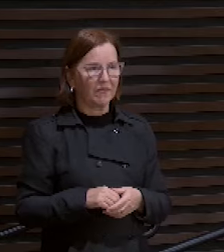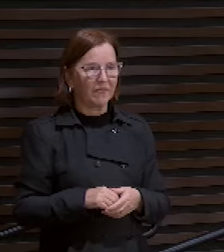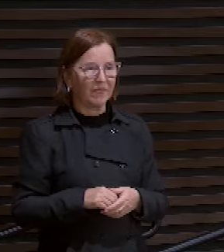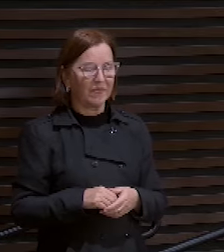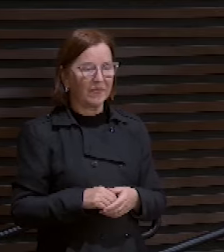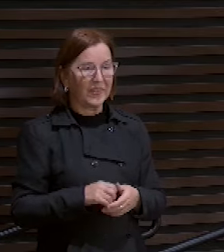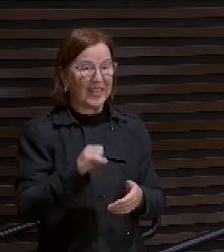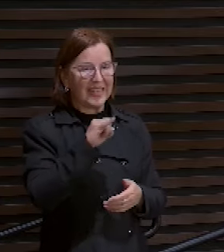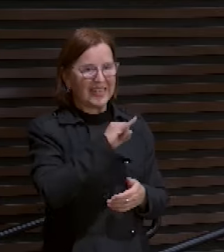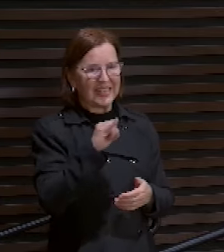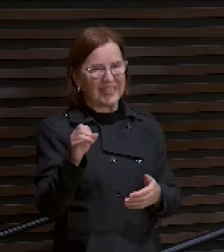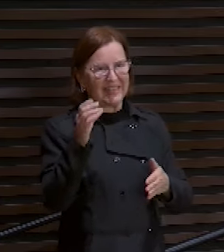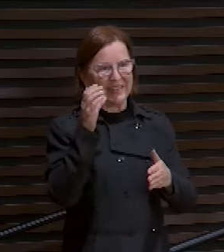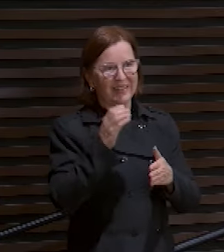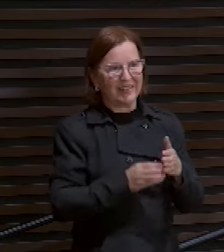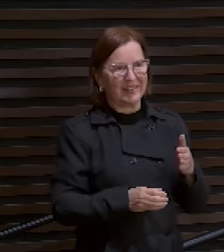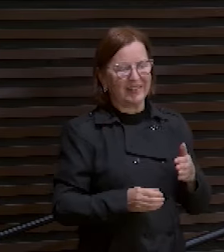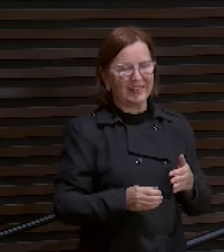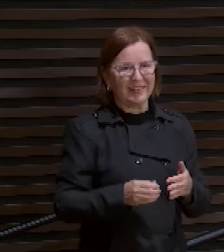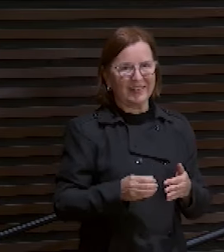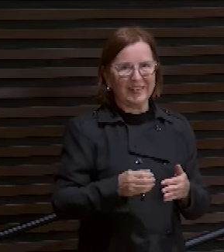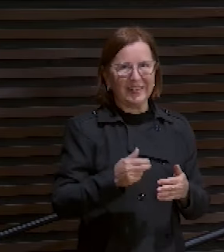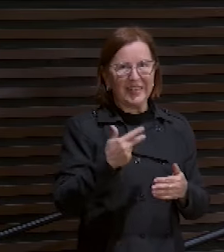olha Isaías 35, 4.